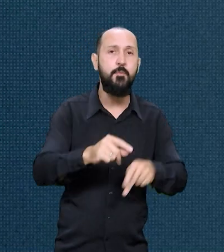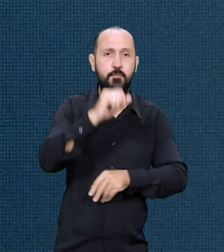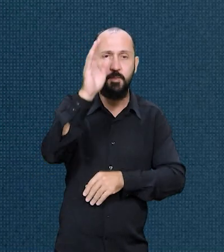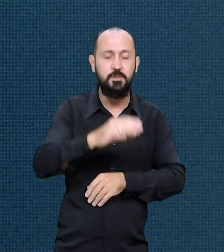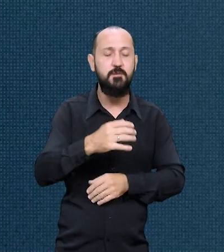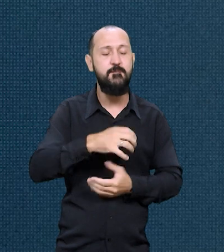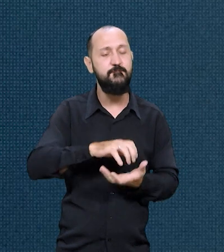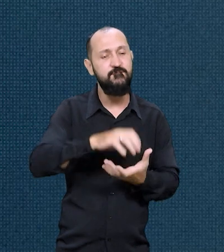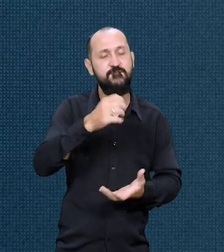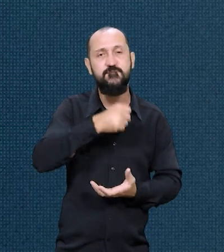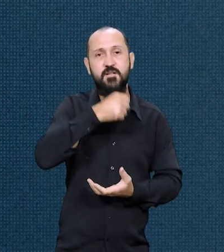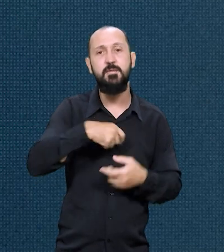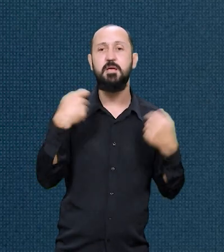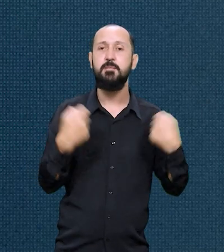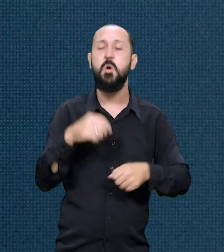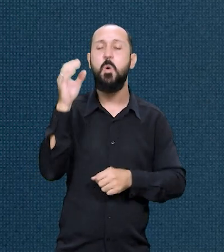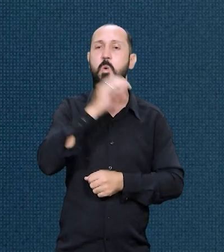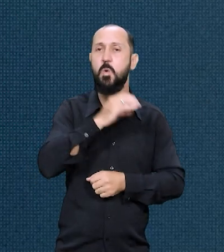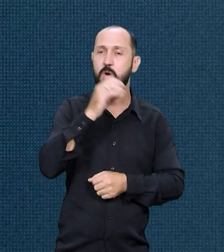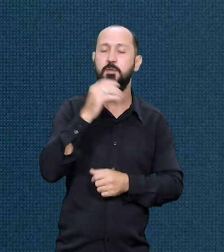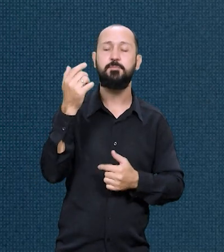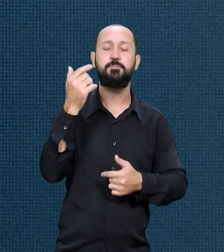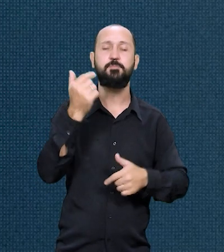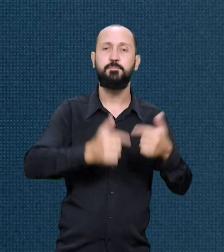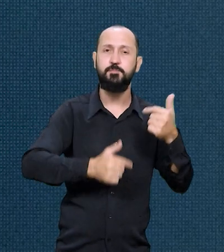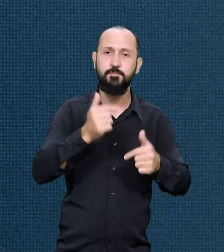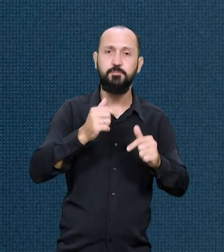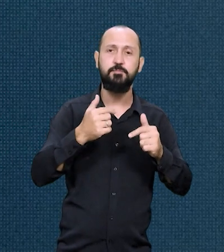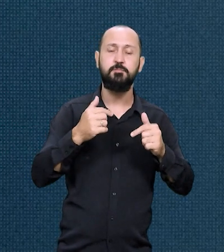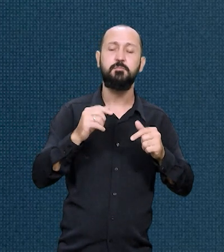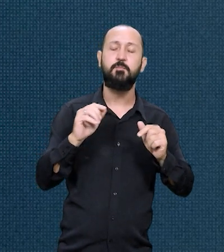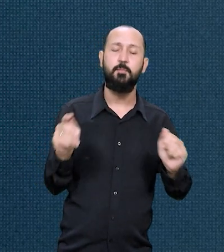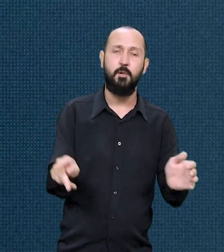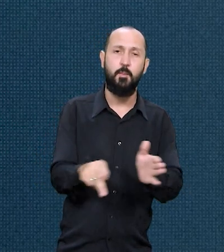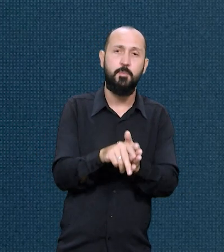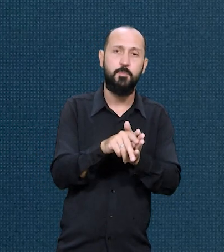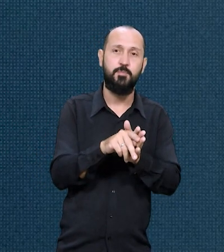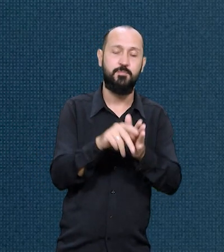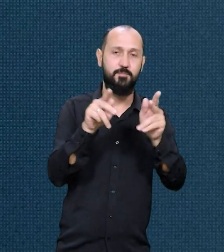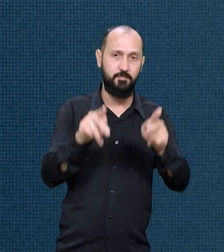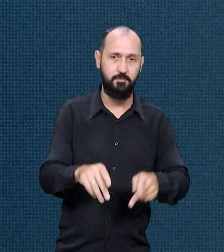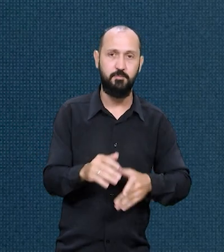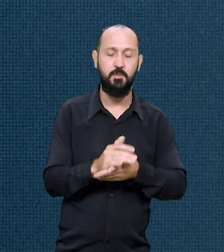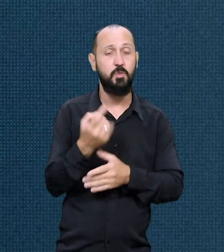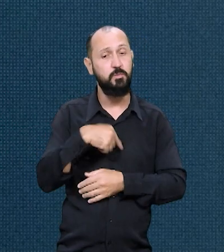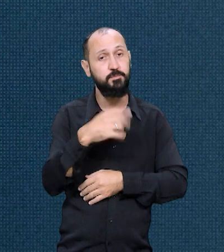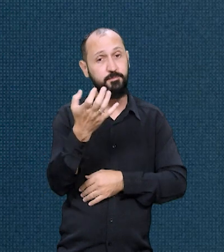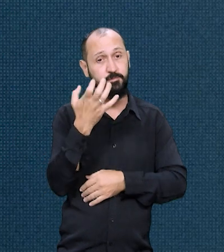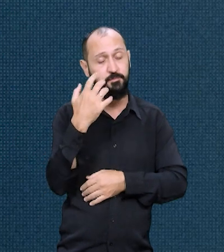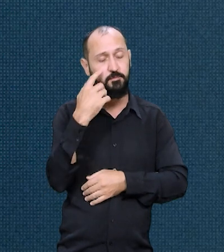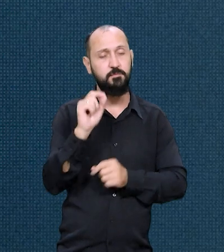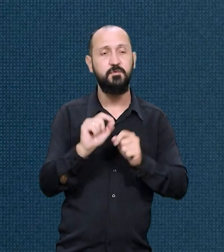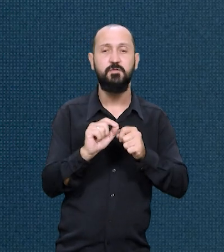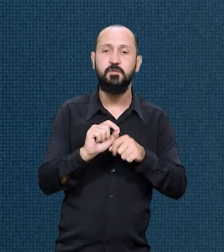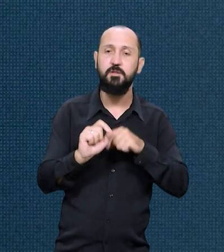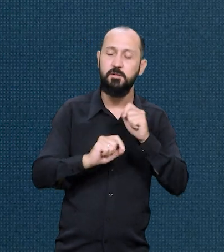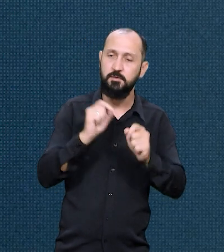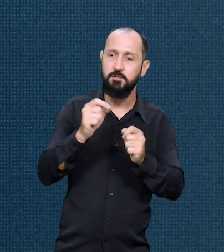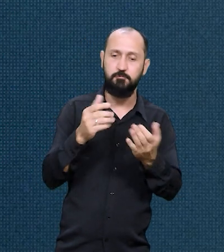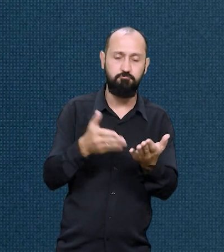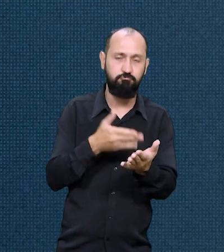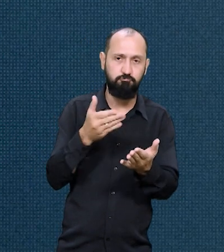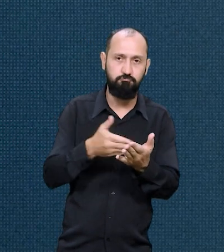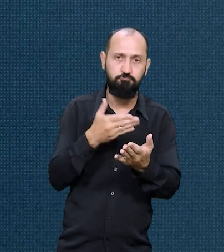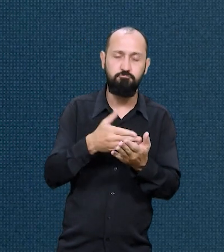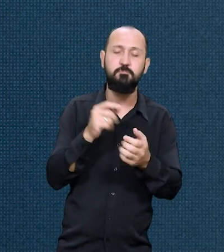população brasileira e a urgente necessidade de políticas públicas voltadas à população idosa. Nós buscamos na Central produzir